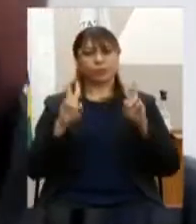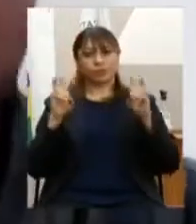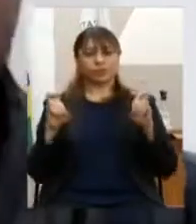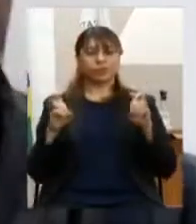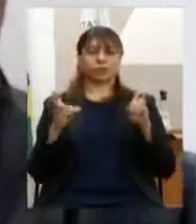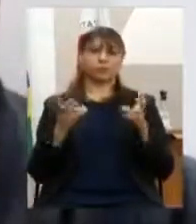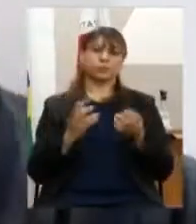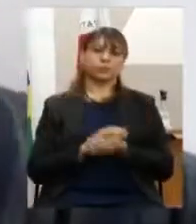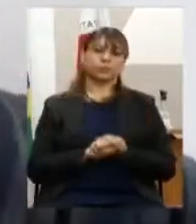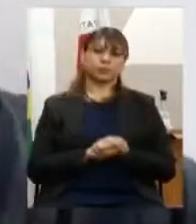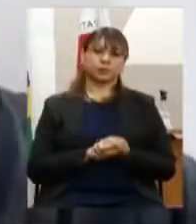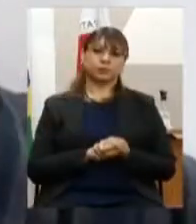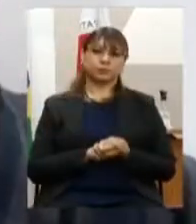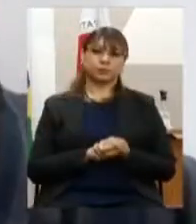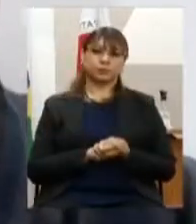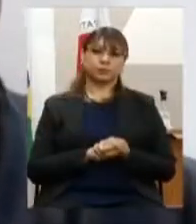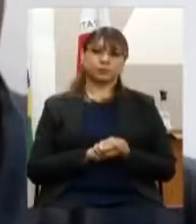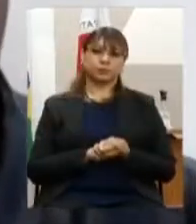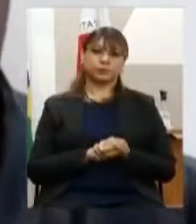ao Estado de Minas Gerais.